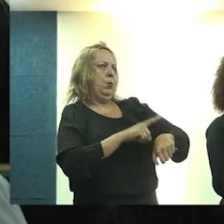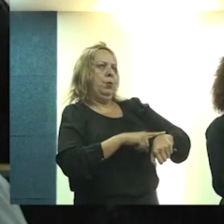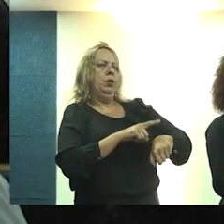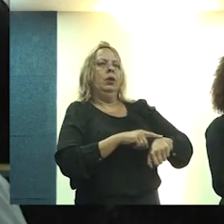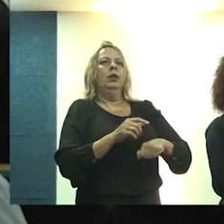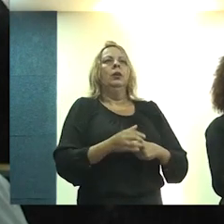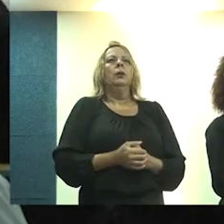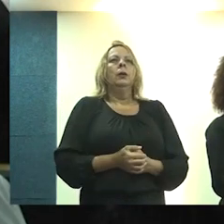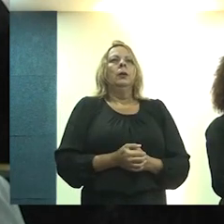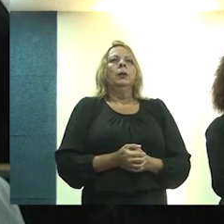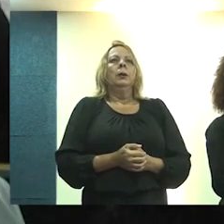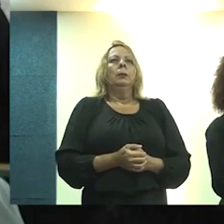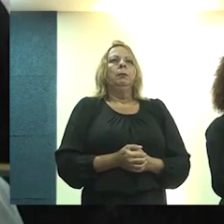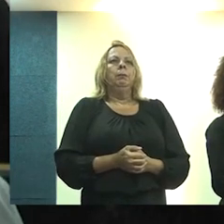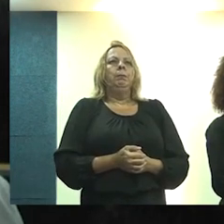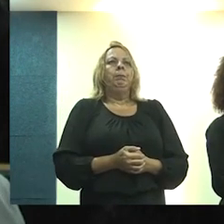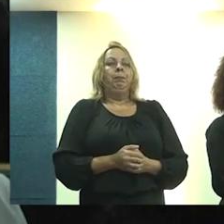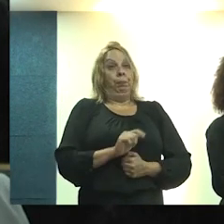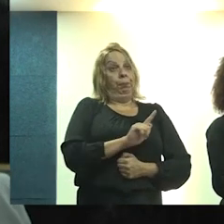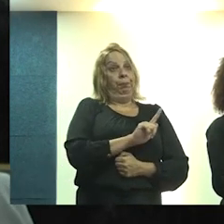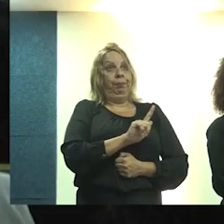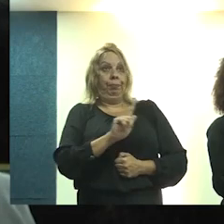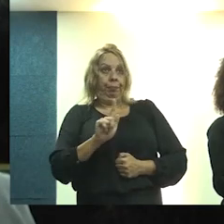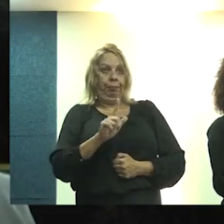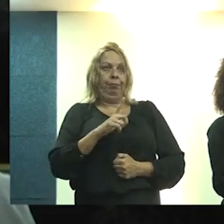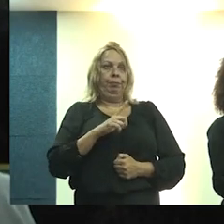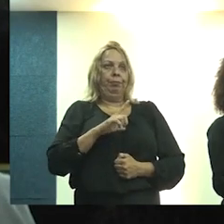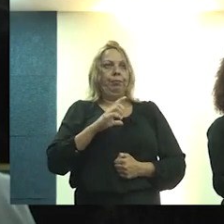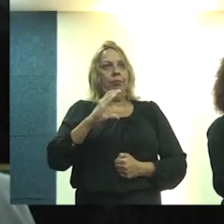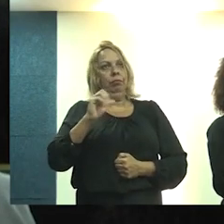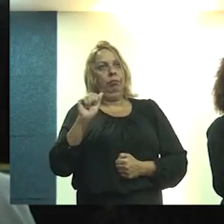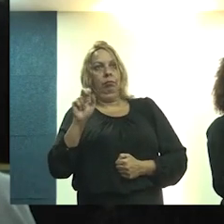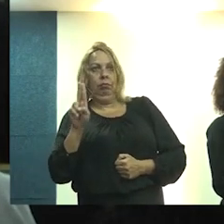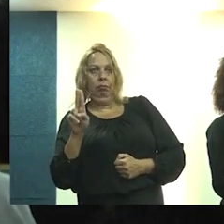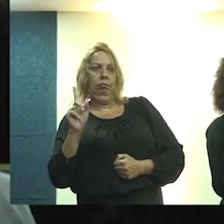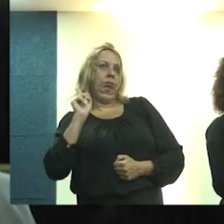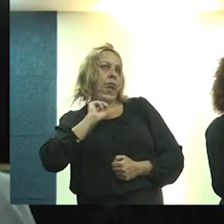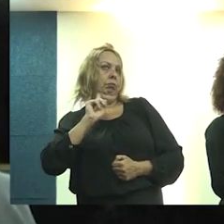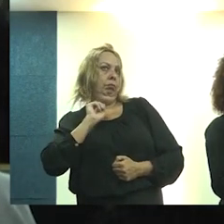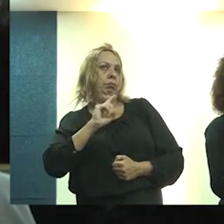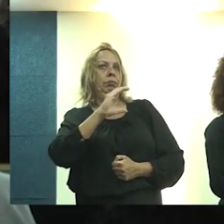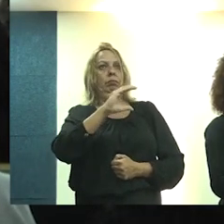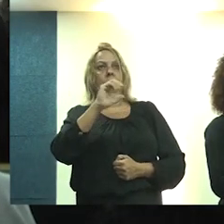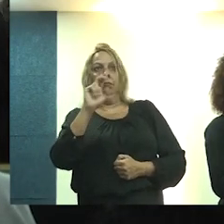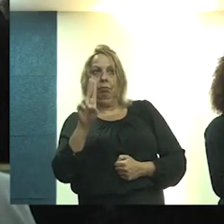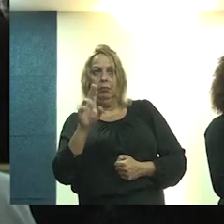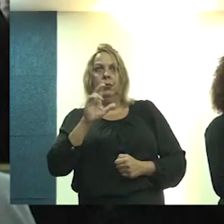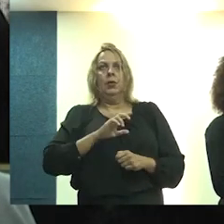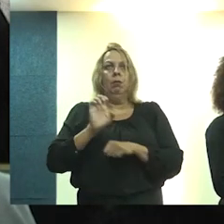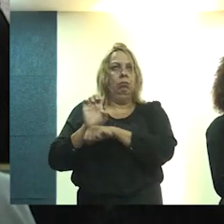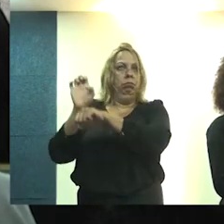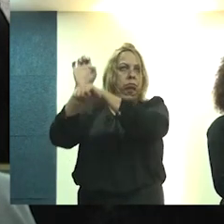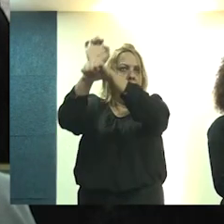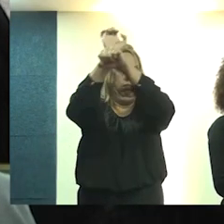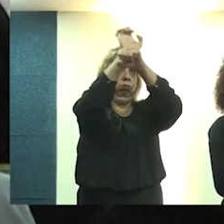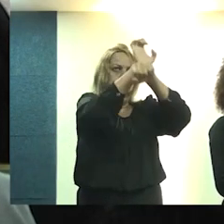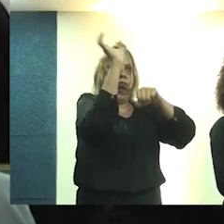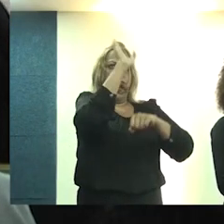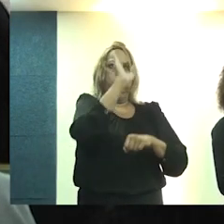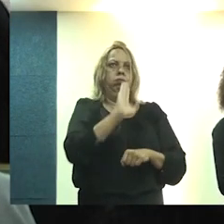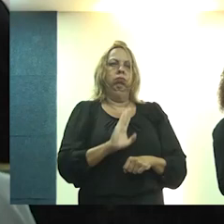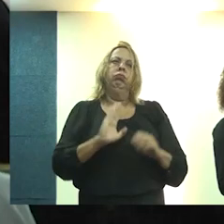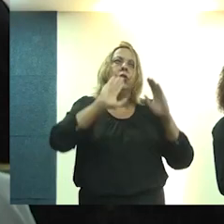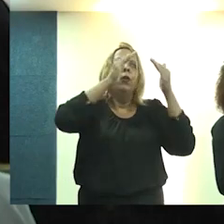gestão. é uma gestão onde não só o CalBR, mas como os calos dos estados estão